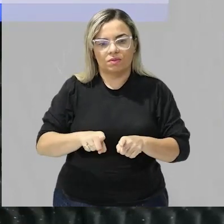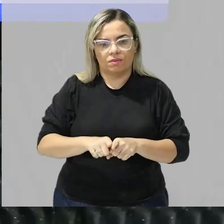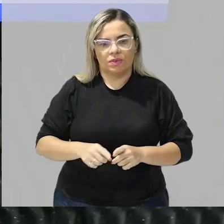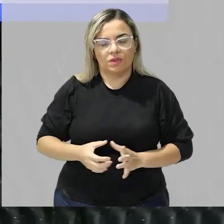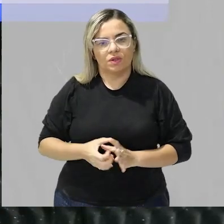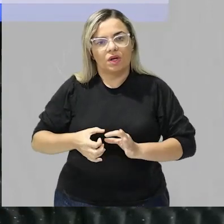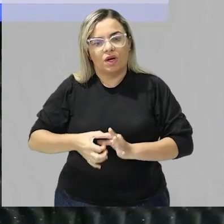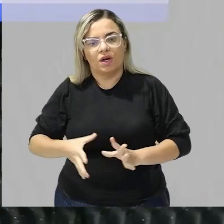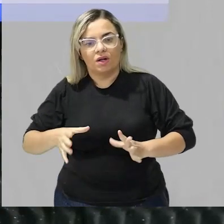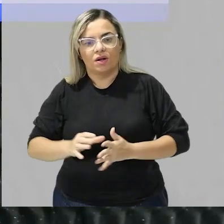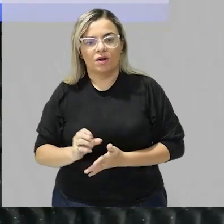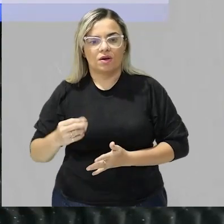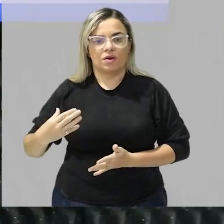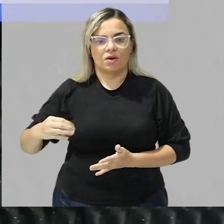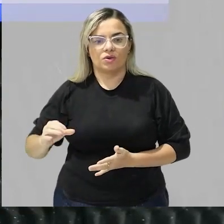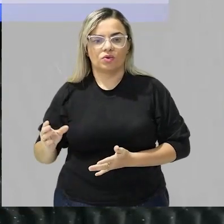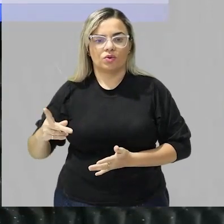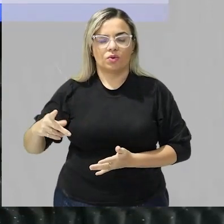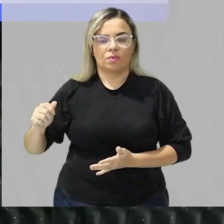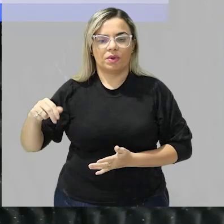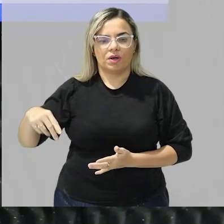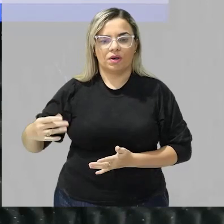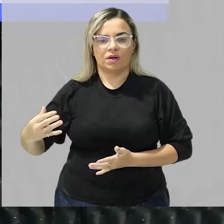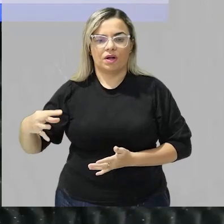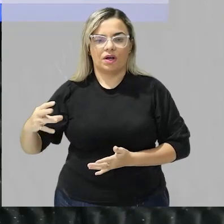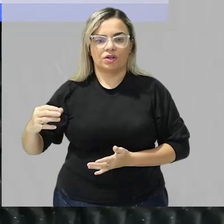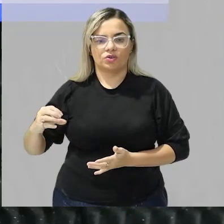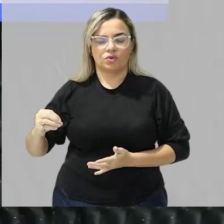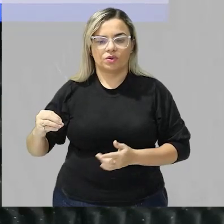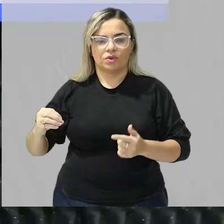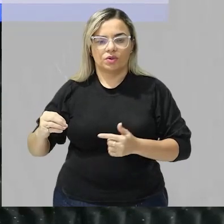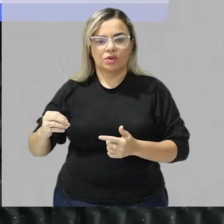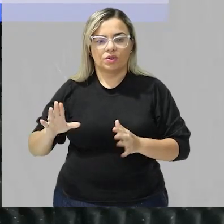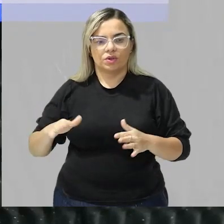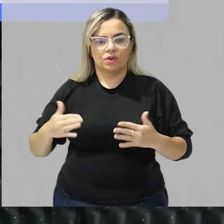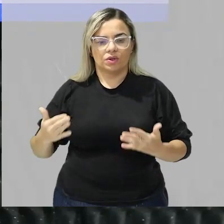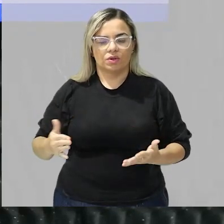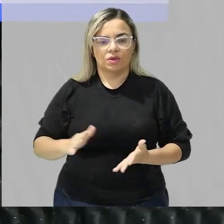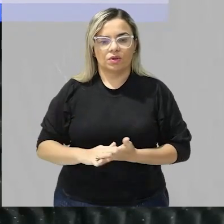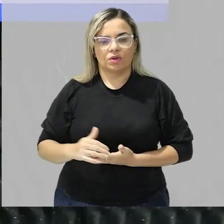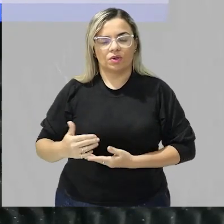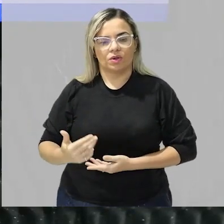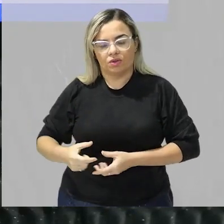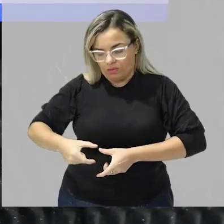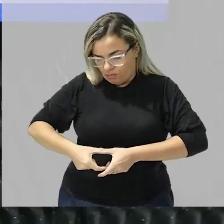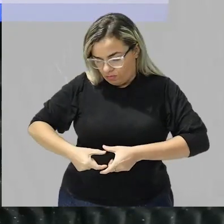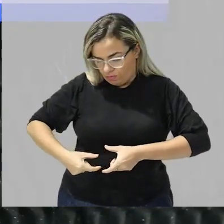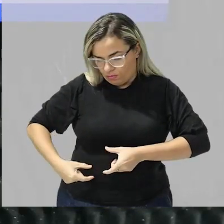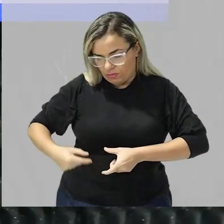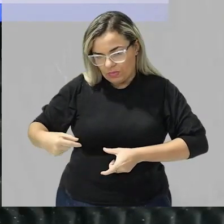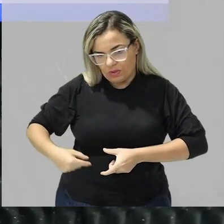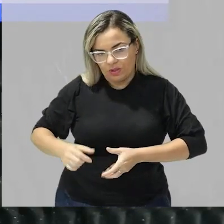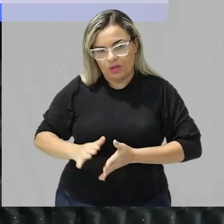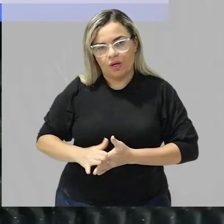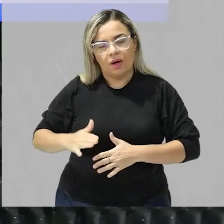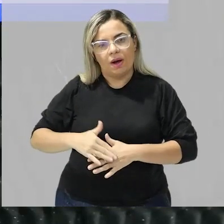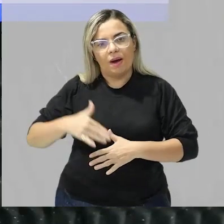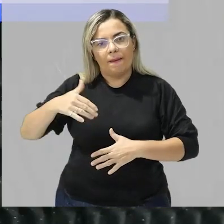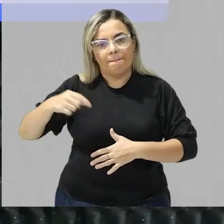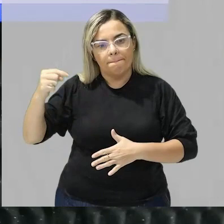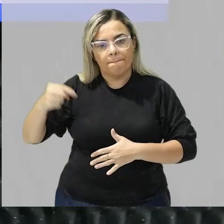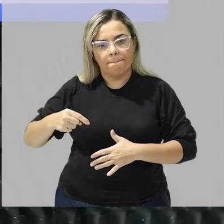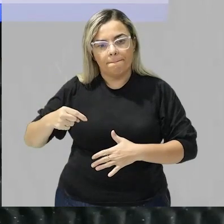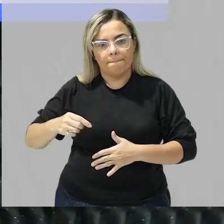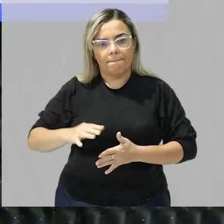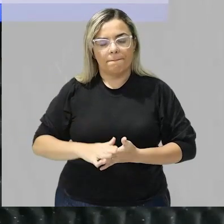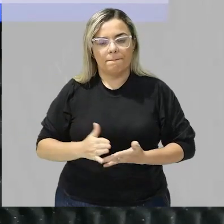tá? aqui no duodeno e esse suco pancreático o que que tem nele? nós temos mais enzimas que atuarão sobre